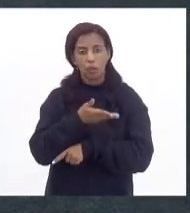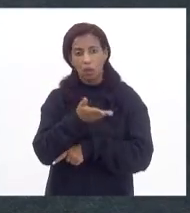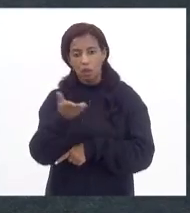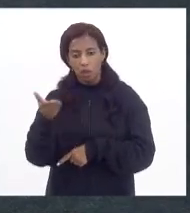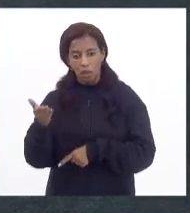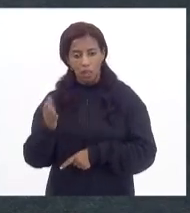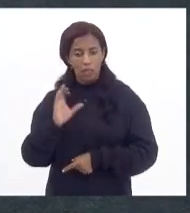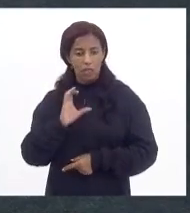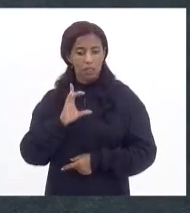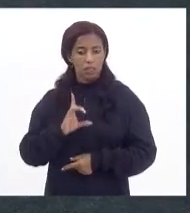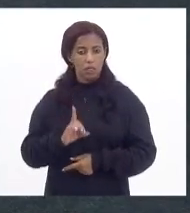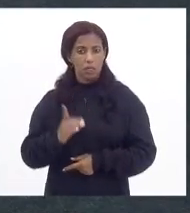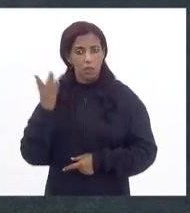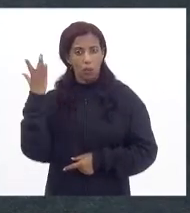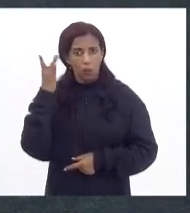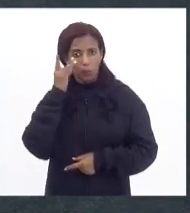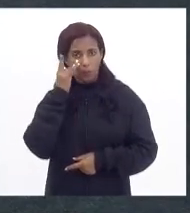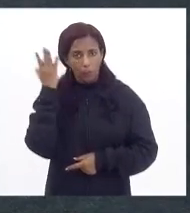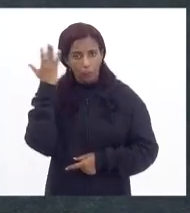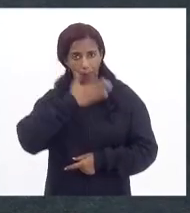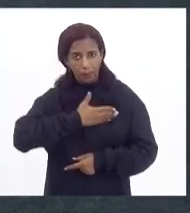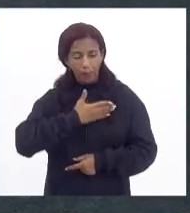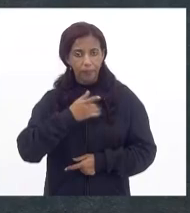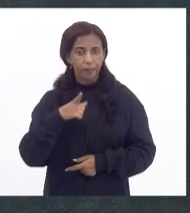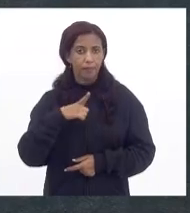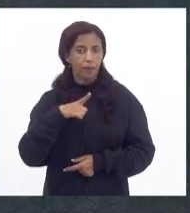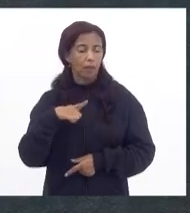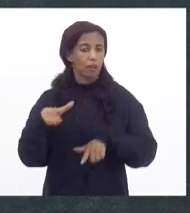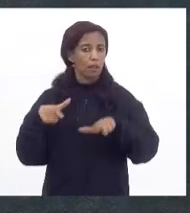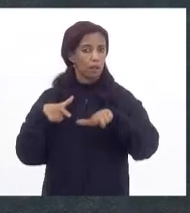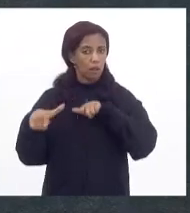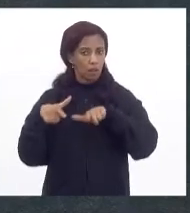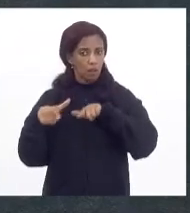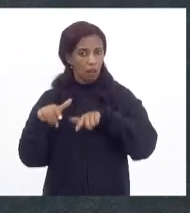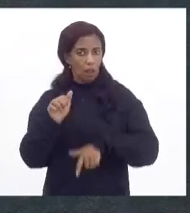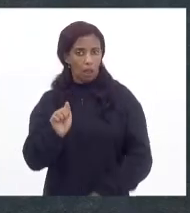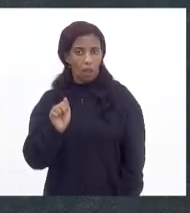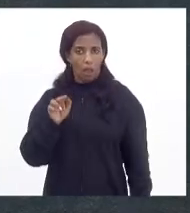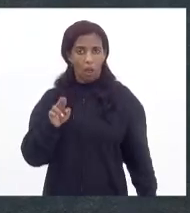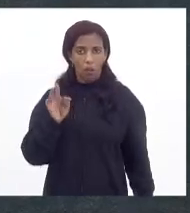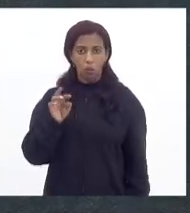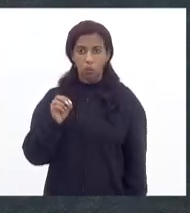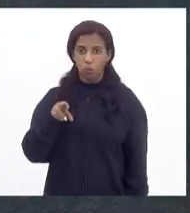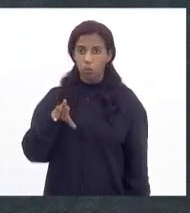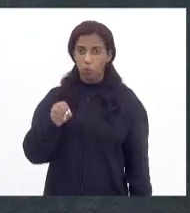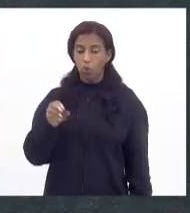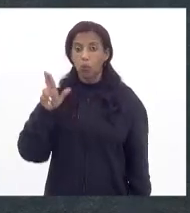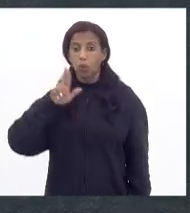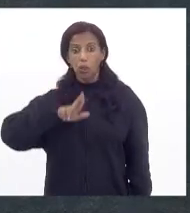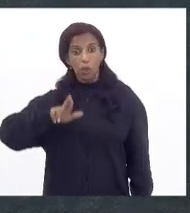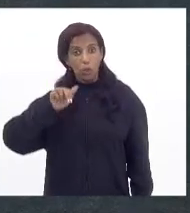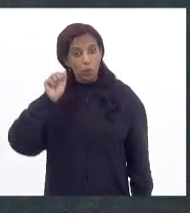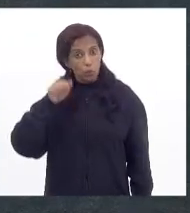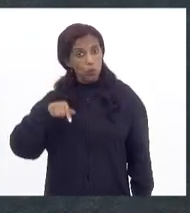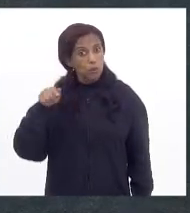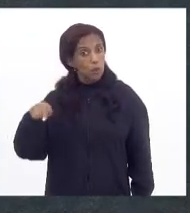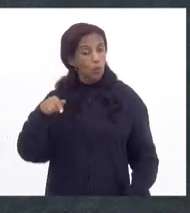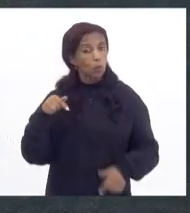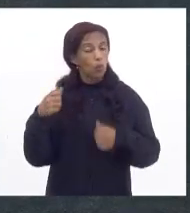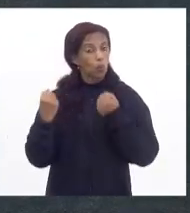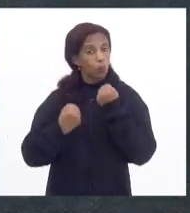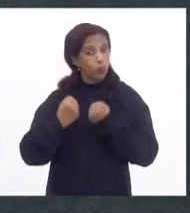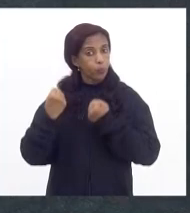cidadãos que comprovarem que são trabalhadores autônomos motorizados e que usam o seu veículo